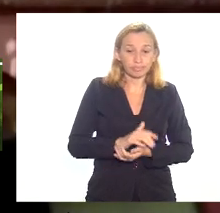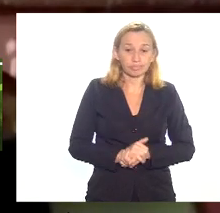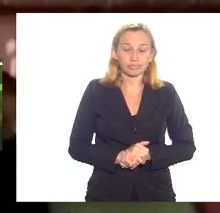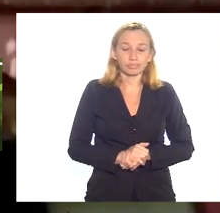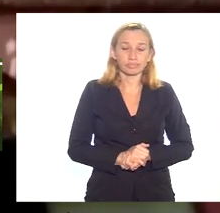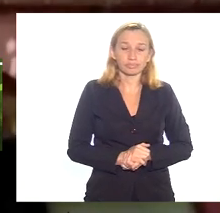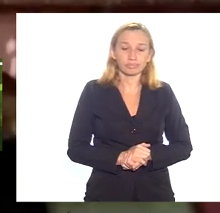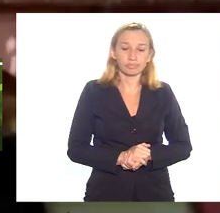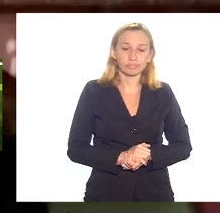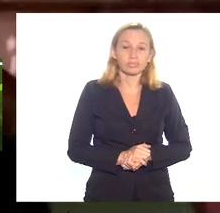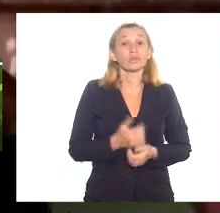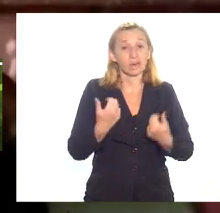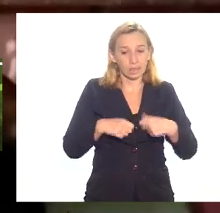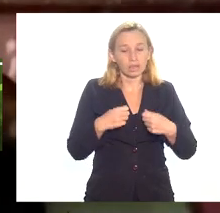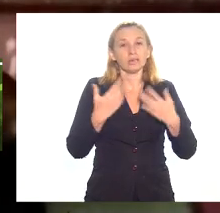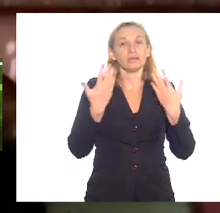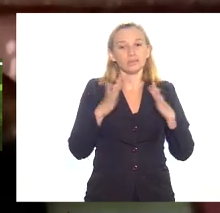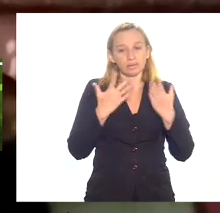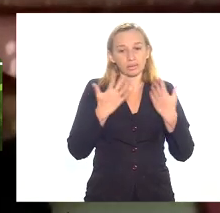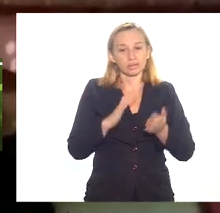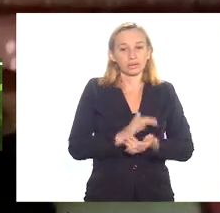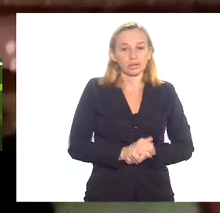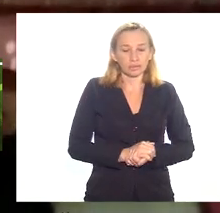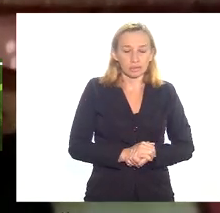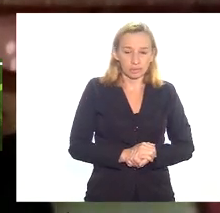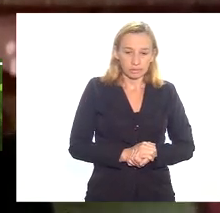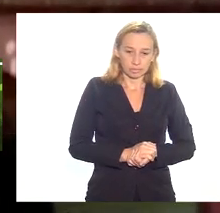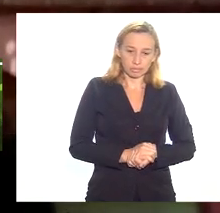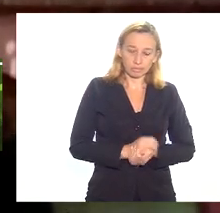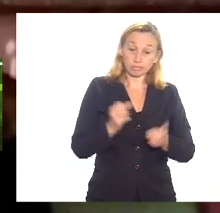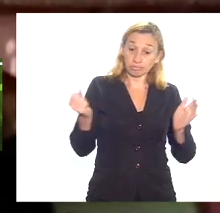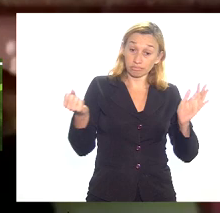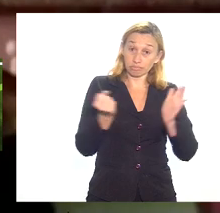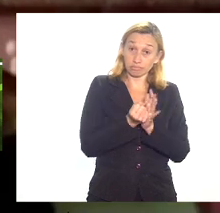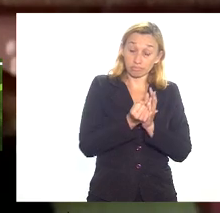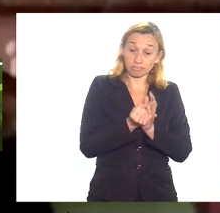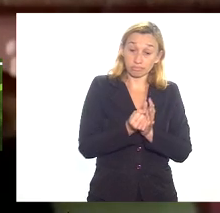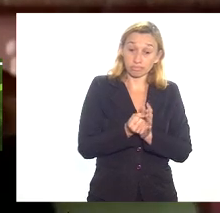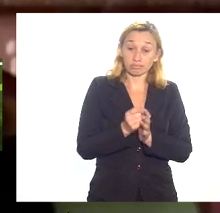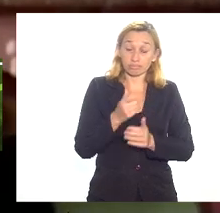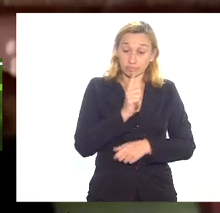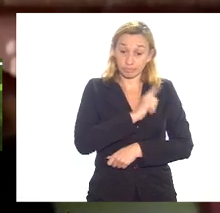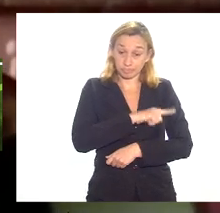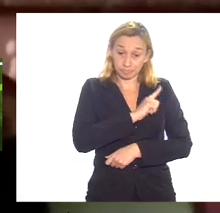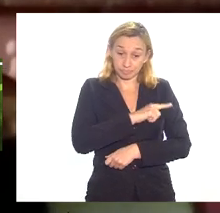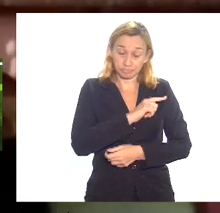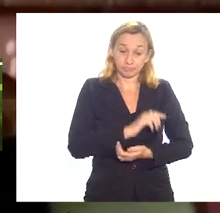redundante mas a gente precisa parabenizar isso é uma marca que a sua gestão